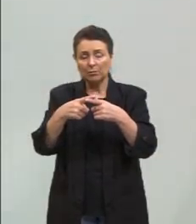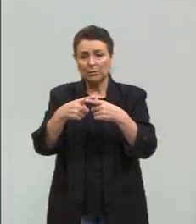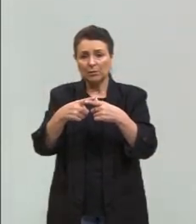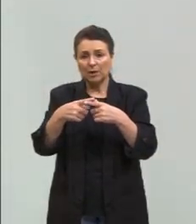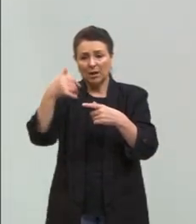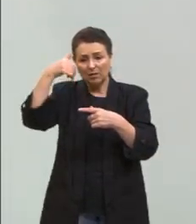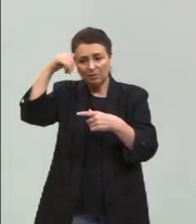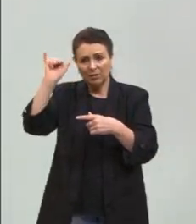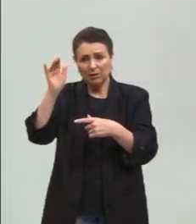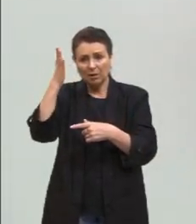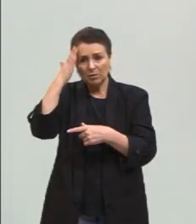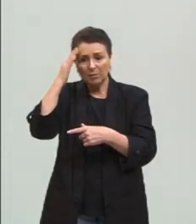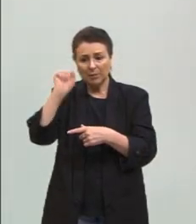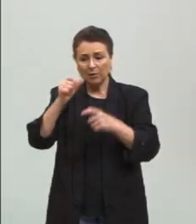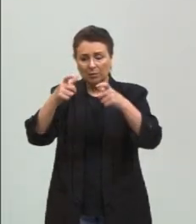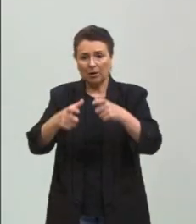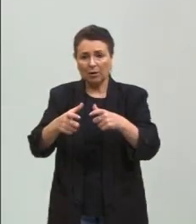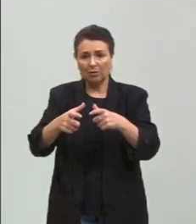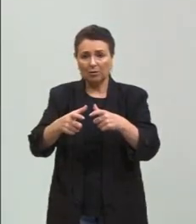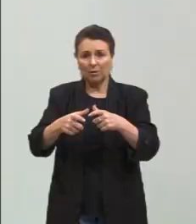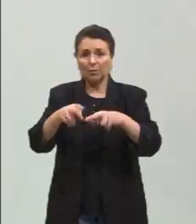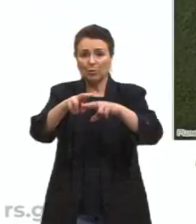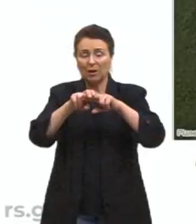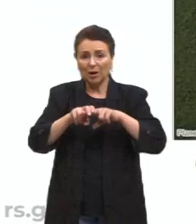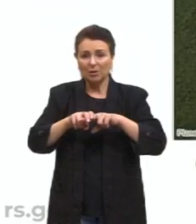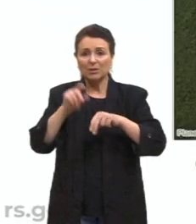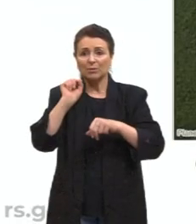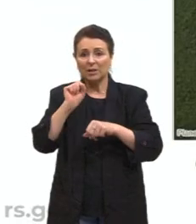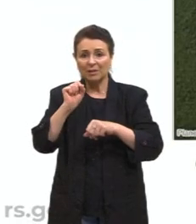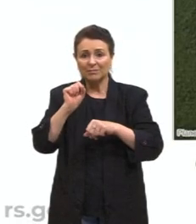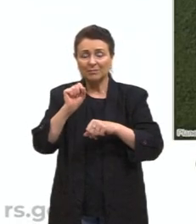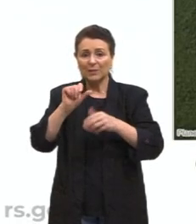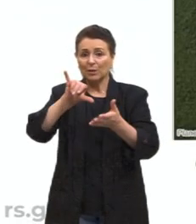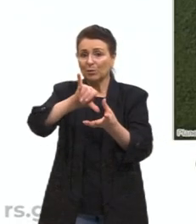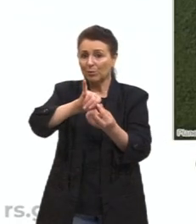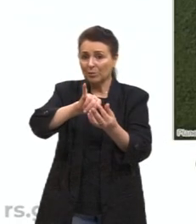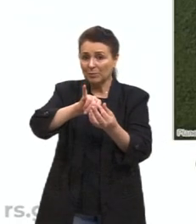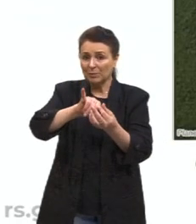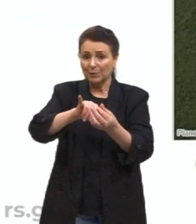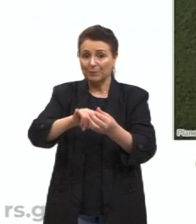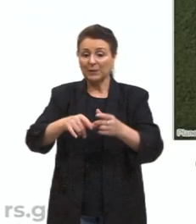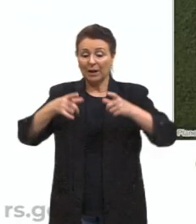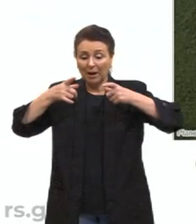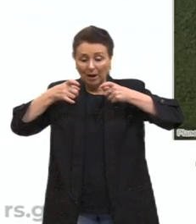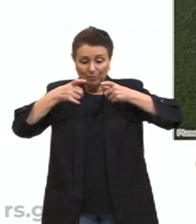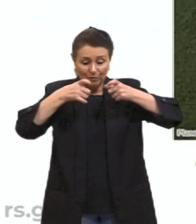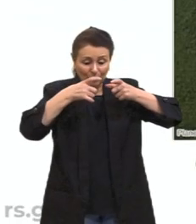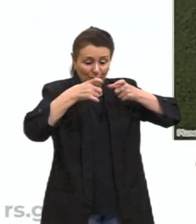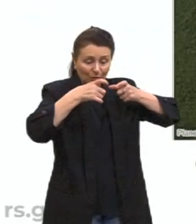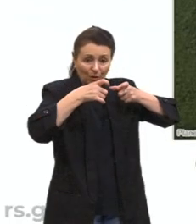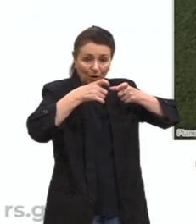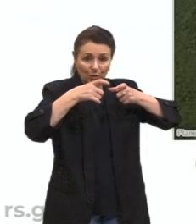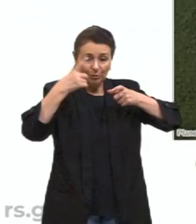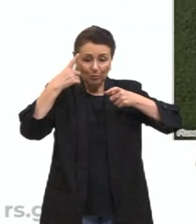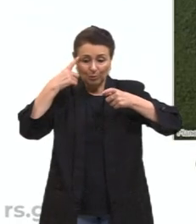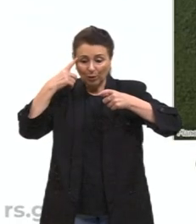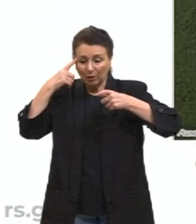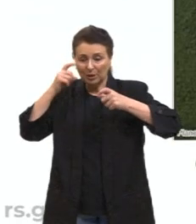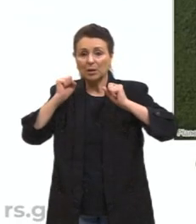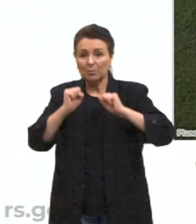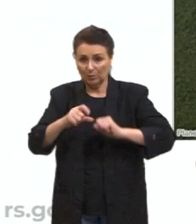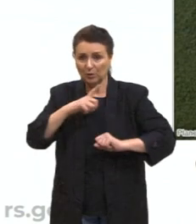prol dessa questão. Essas fotos, essas imagens de satélite mostram bem isso, e muitas vezes pode cair na nossa questão,